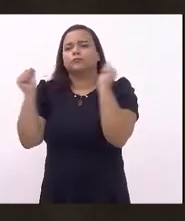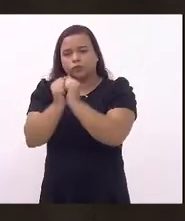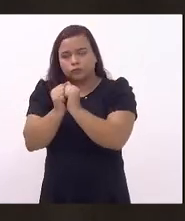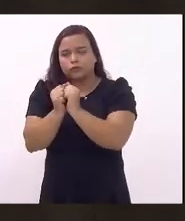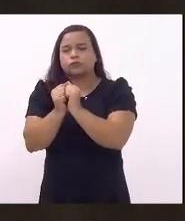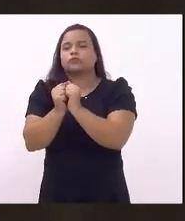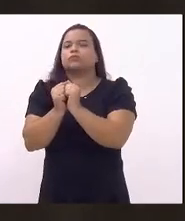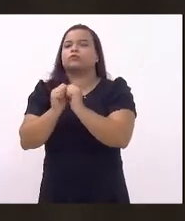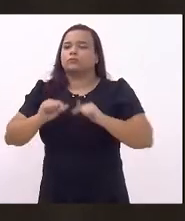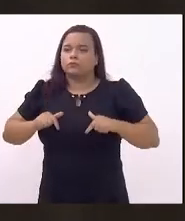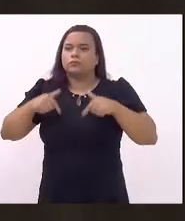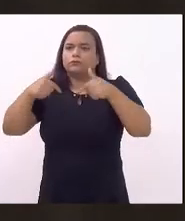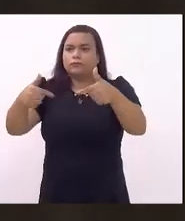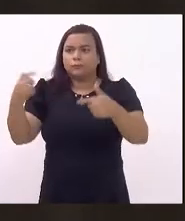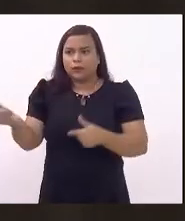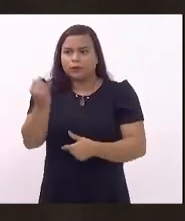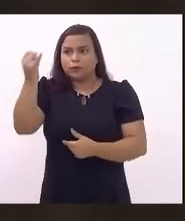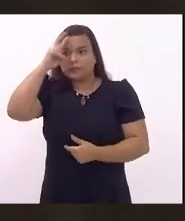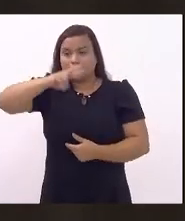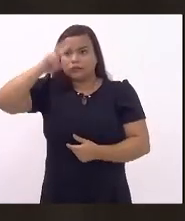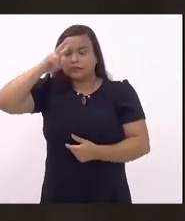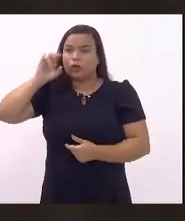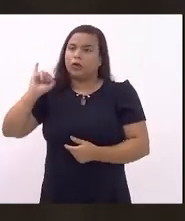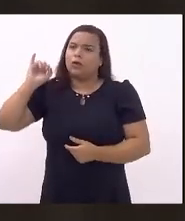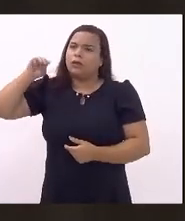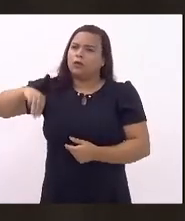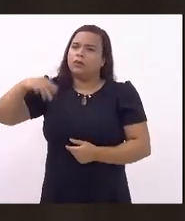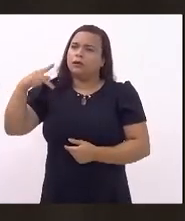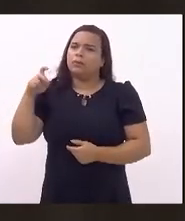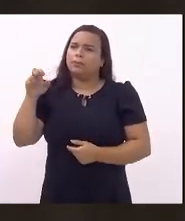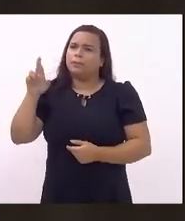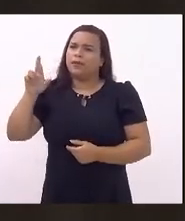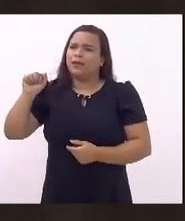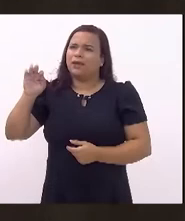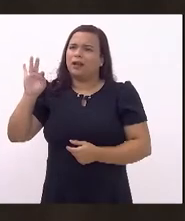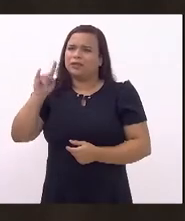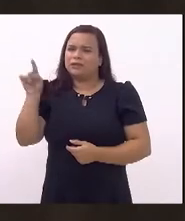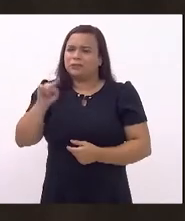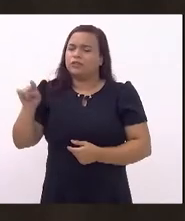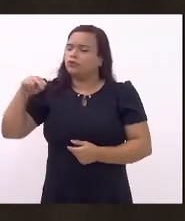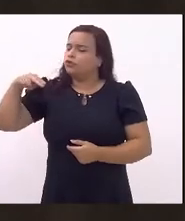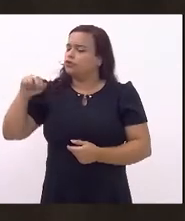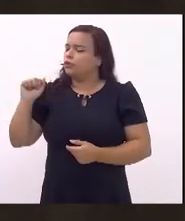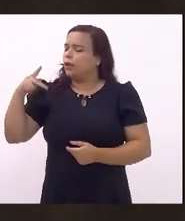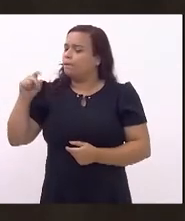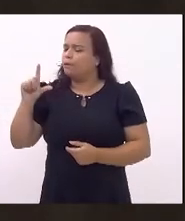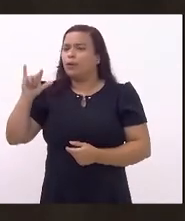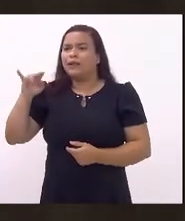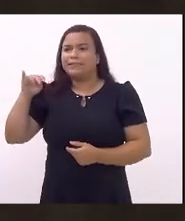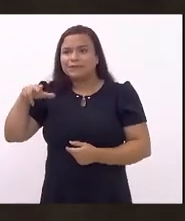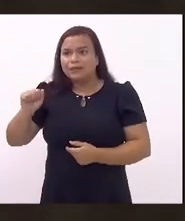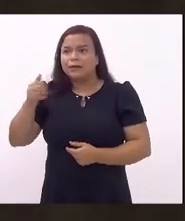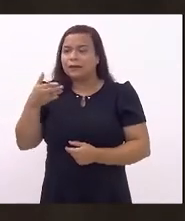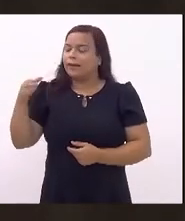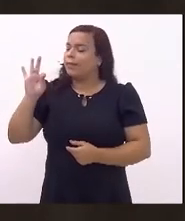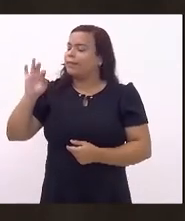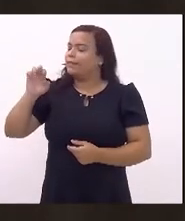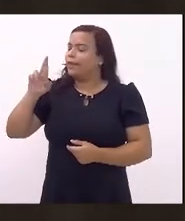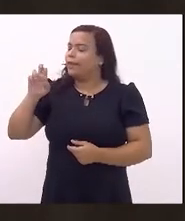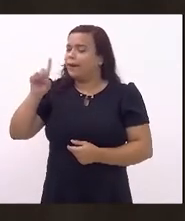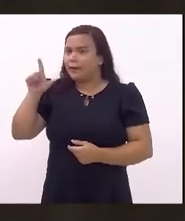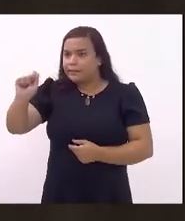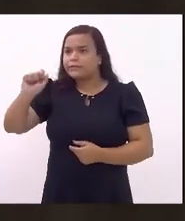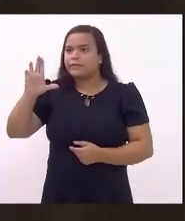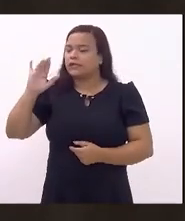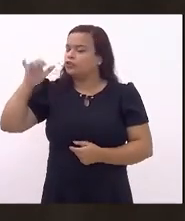da Imperatriz da Napolitana Tereza Cristina. Então, na medida que a juridicidade